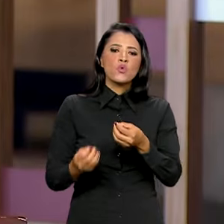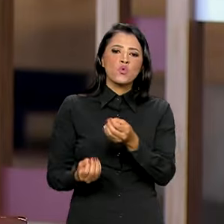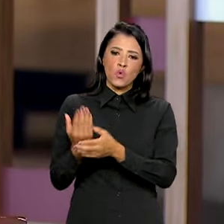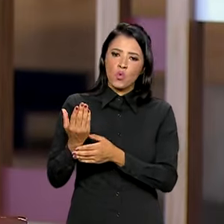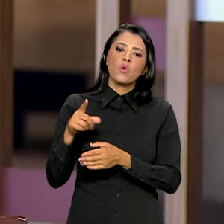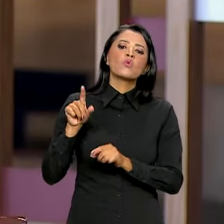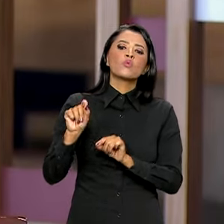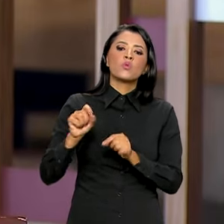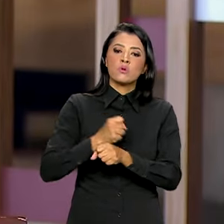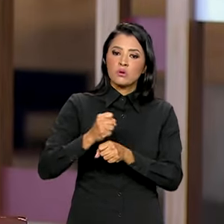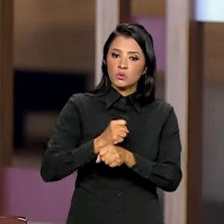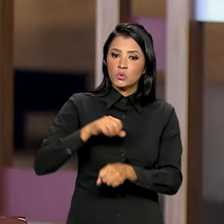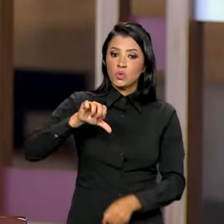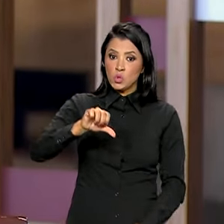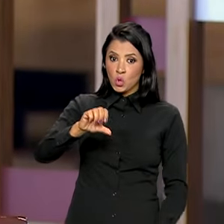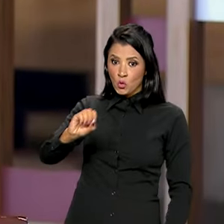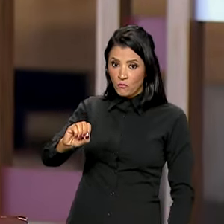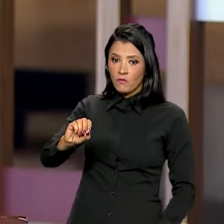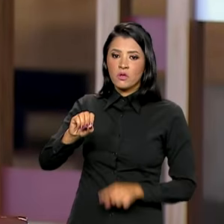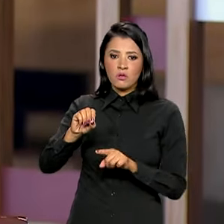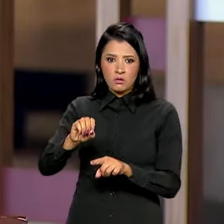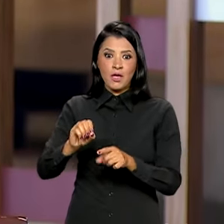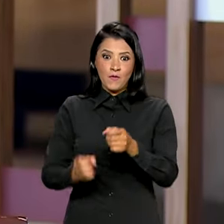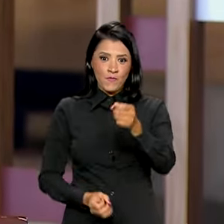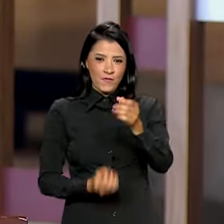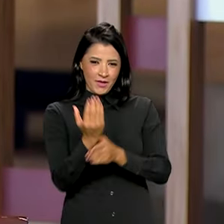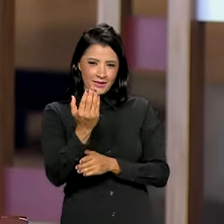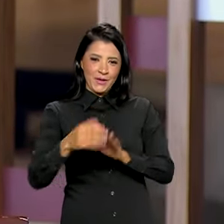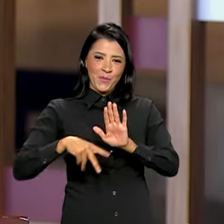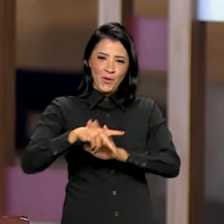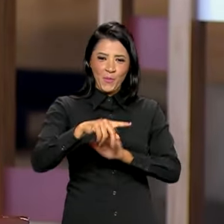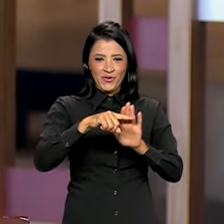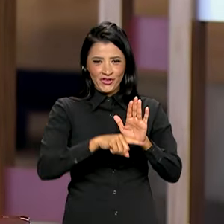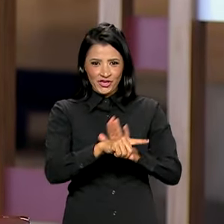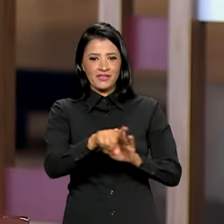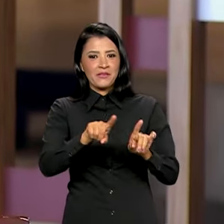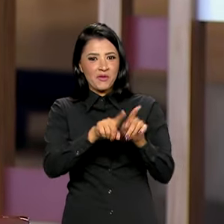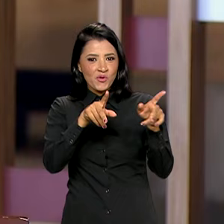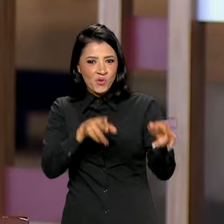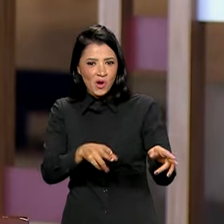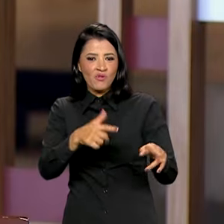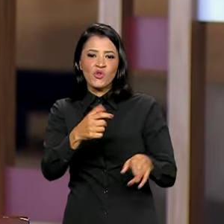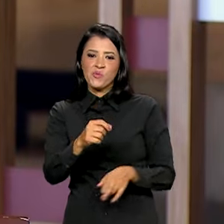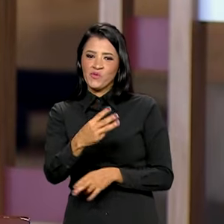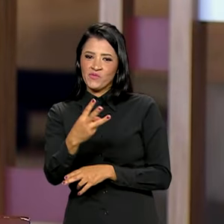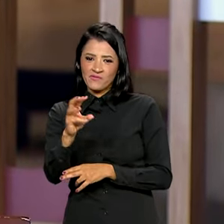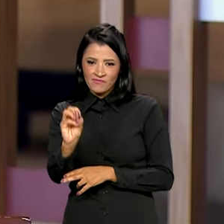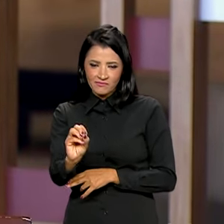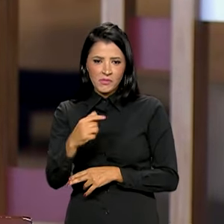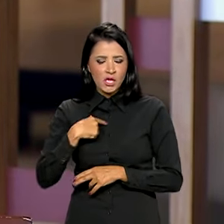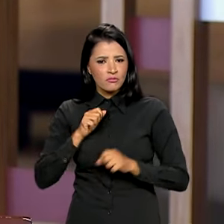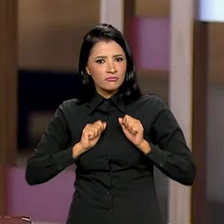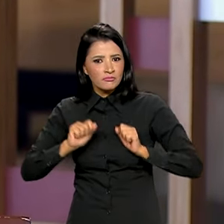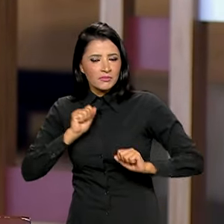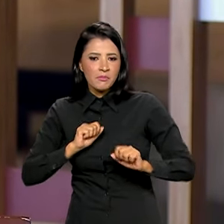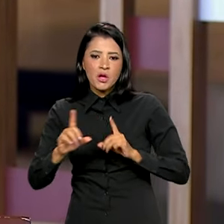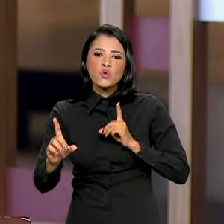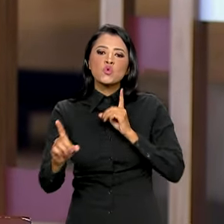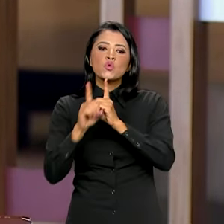anos 90 e foi o nascimento dessa agenda. E eu estou ansiosa para encontrar com